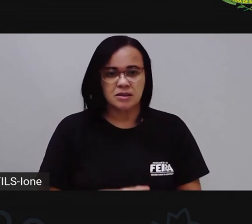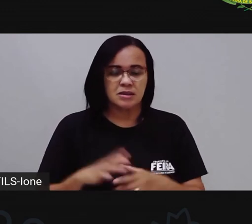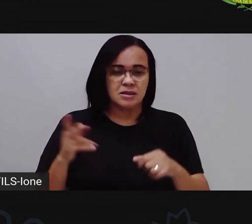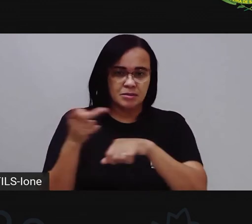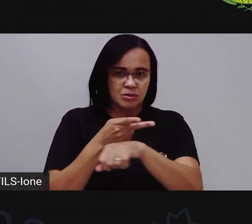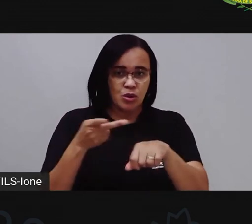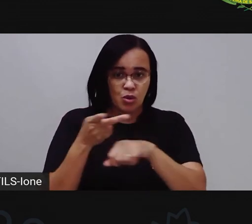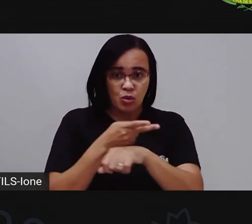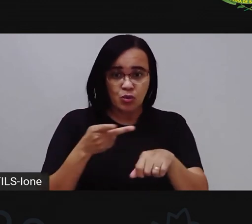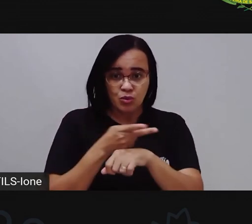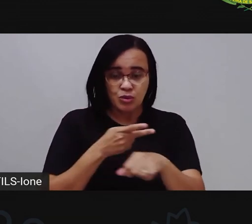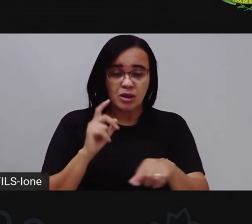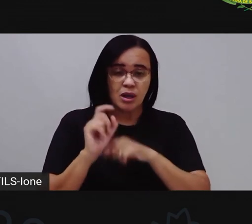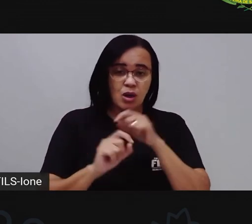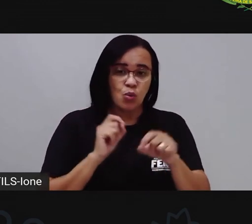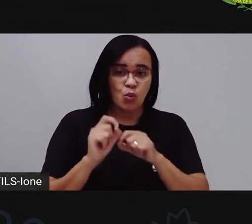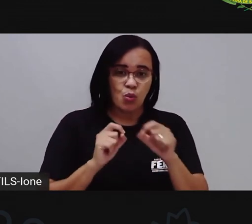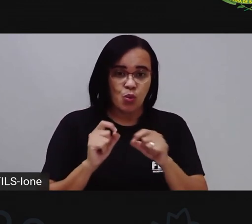Procurem aí o...